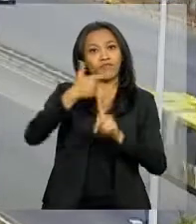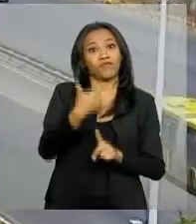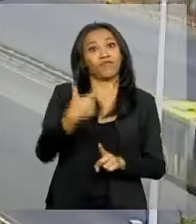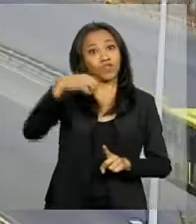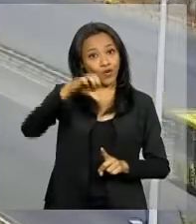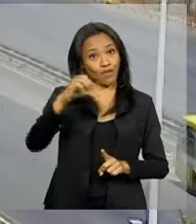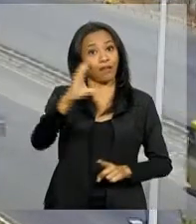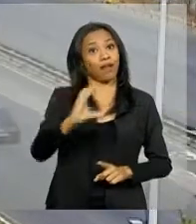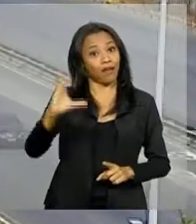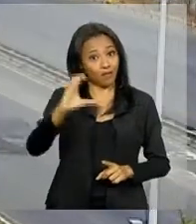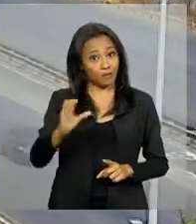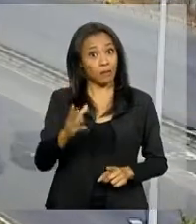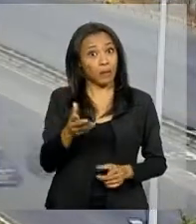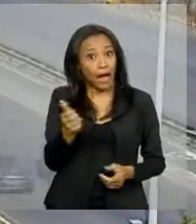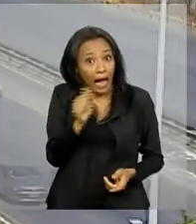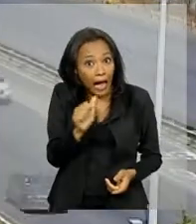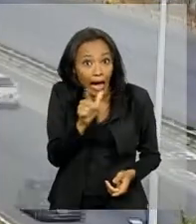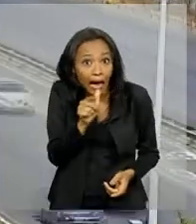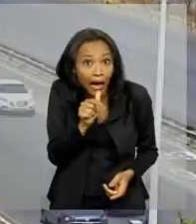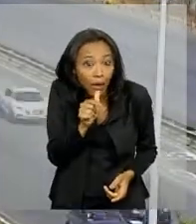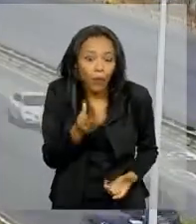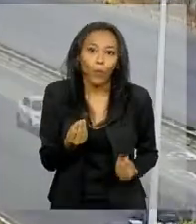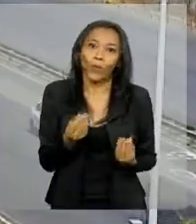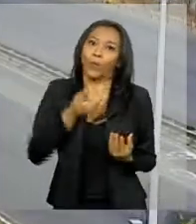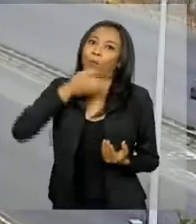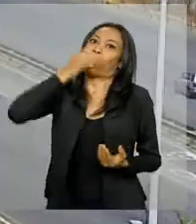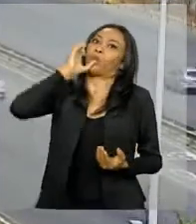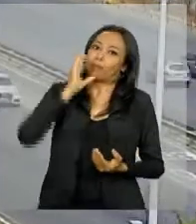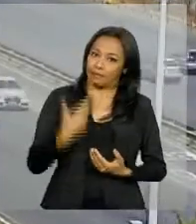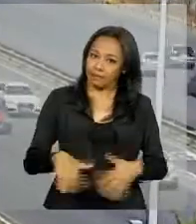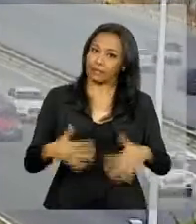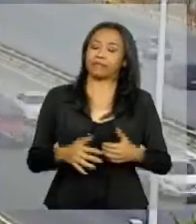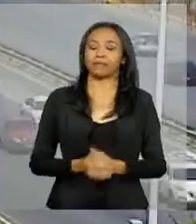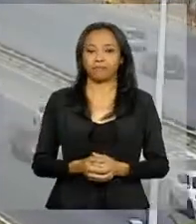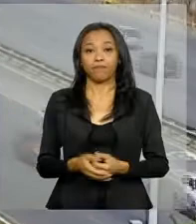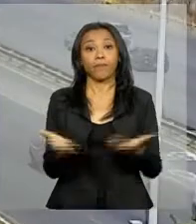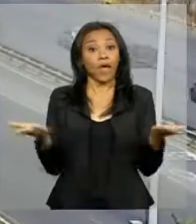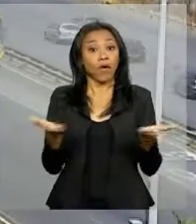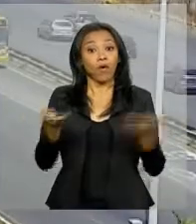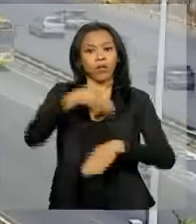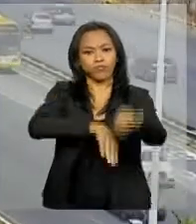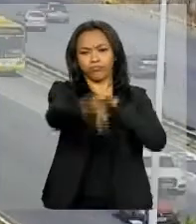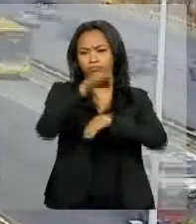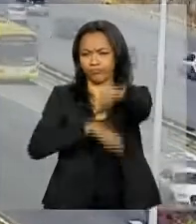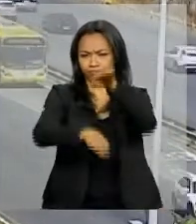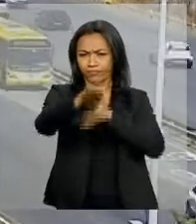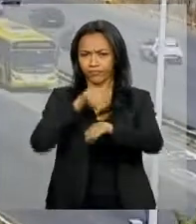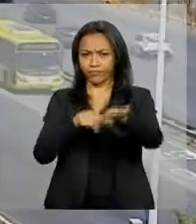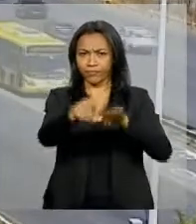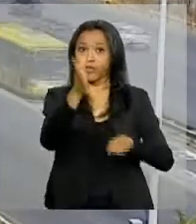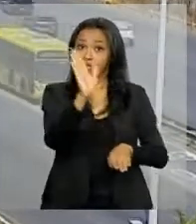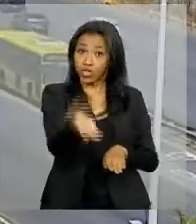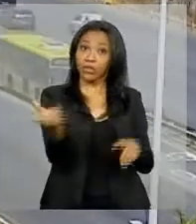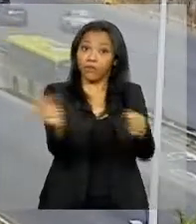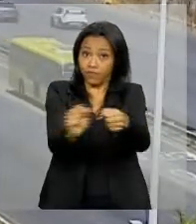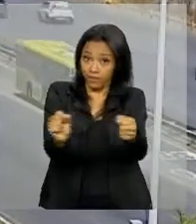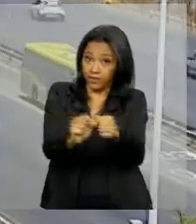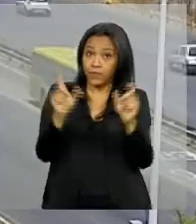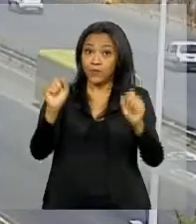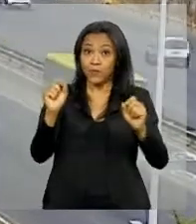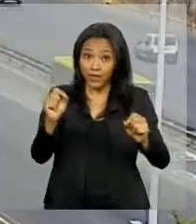graus, ou seja, beba muita água. A gente continua agora falando do trânsito, porque já está sendo realizada a Operação